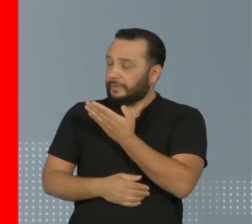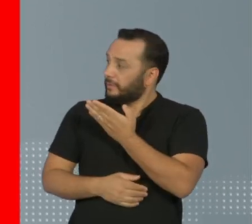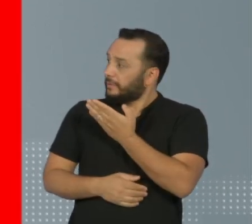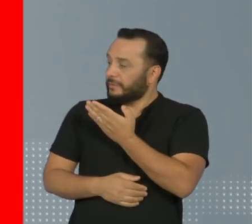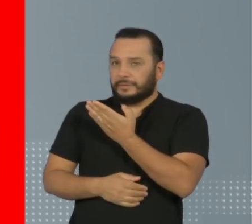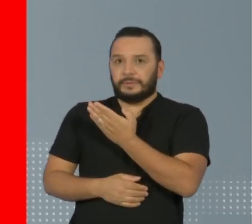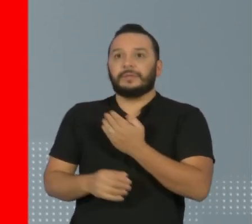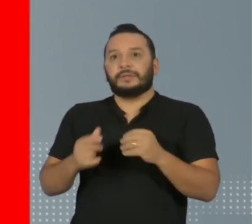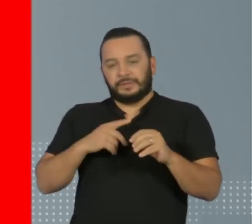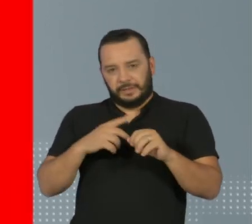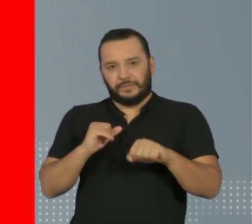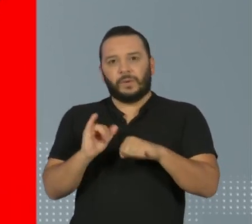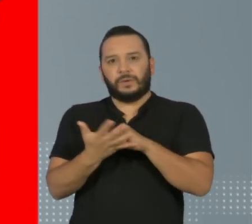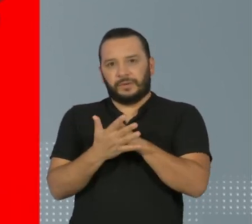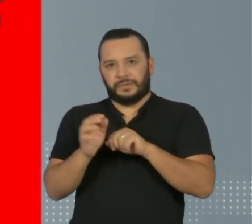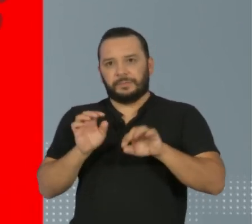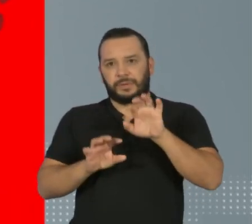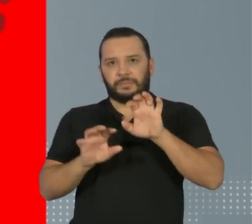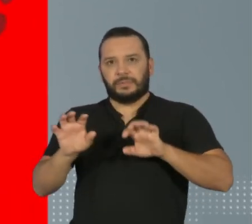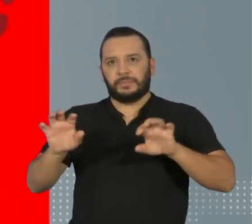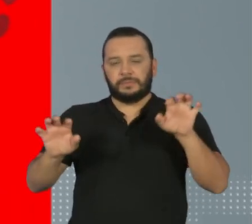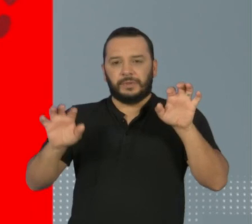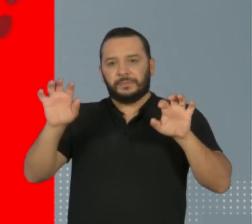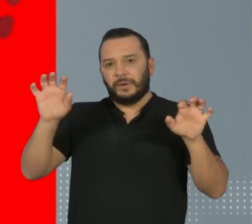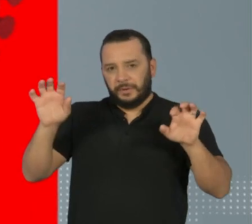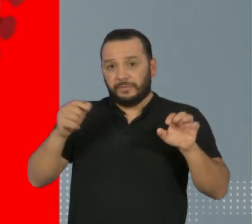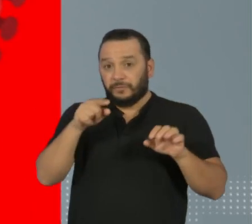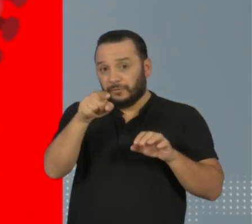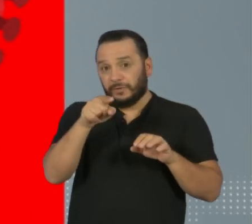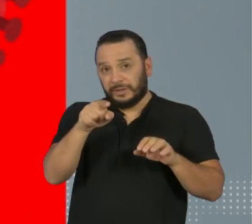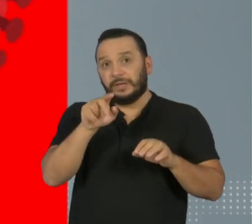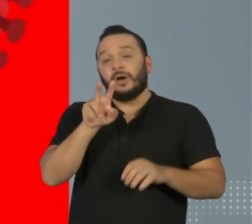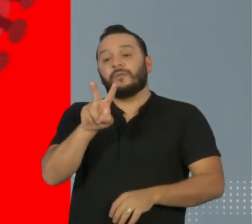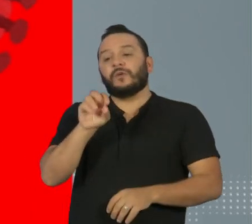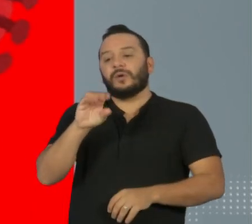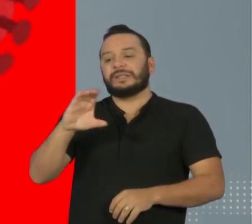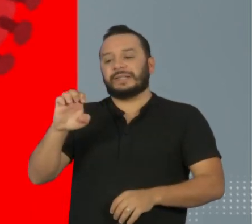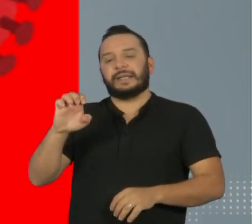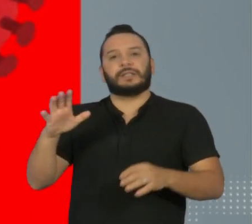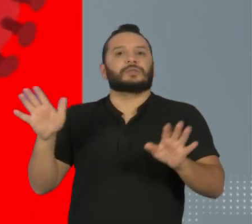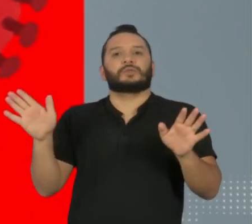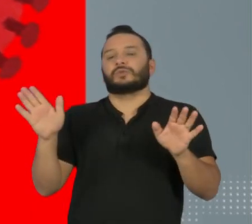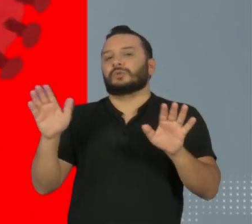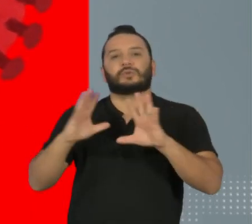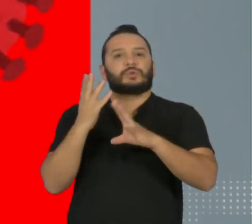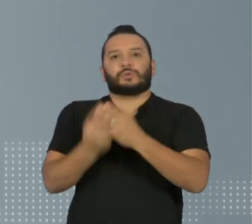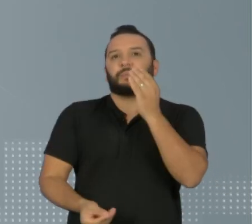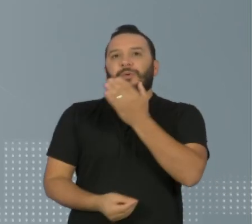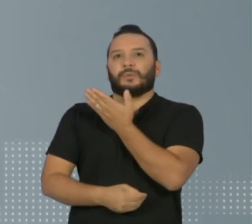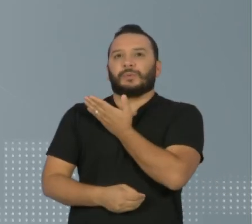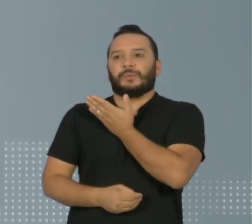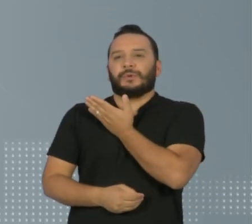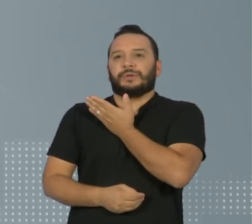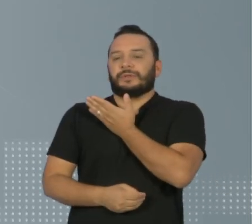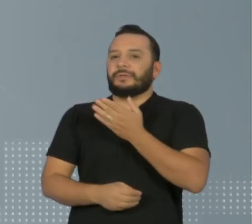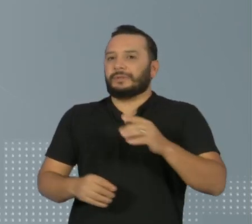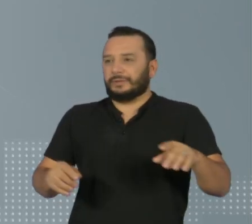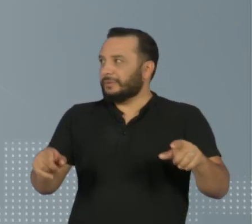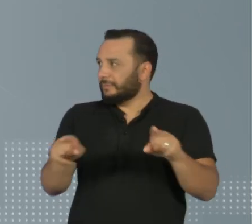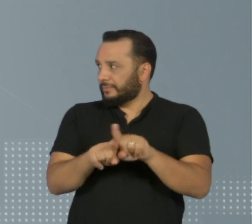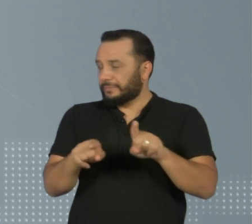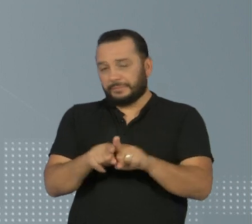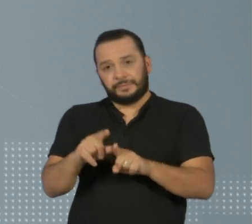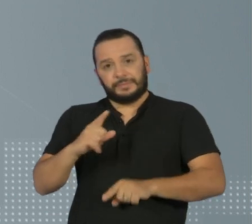foi tomado aí pelo convívio, você desaparece. E aí, eu fiz isso também, que era